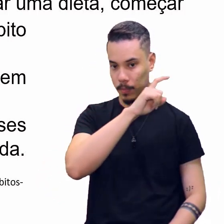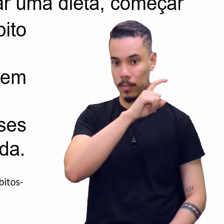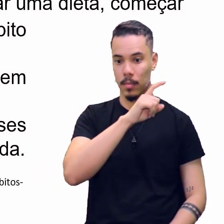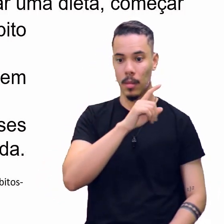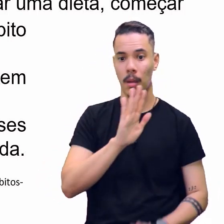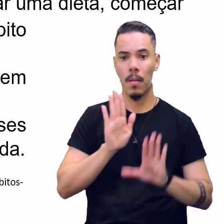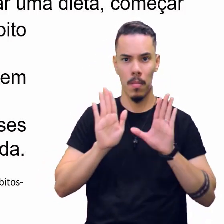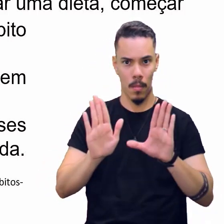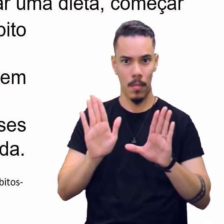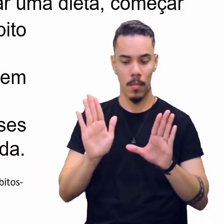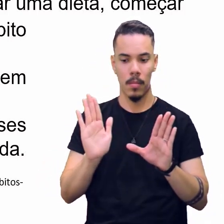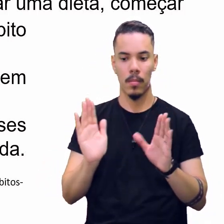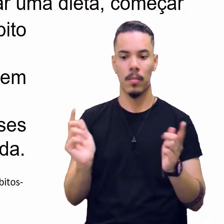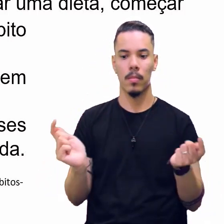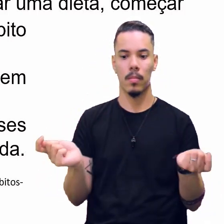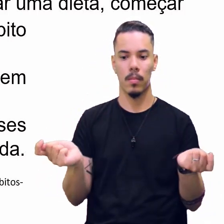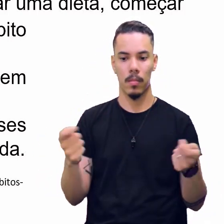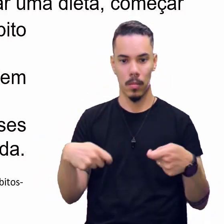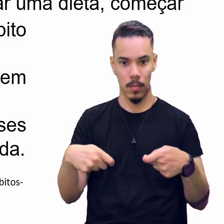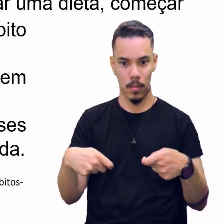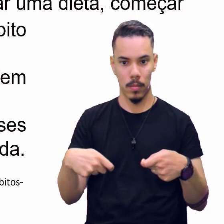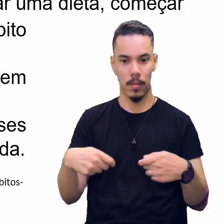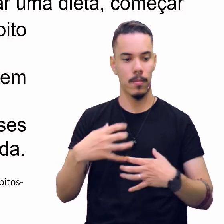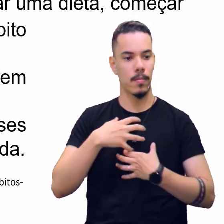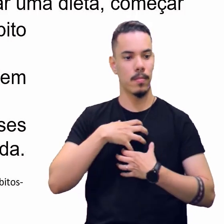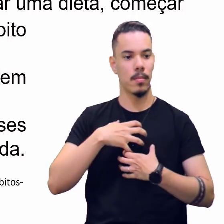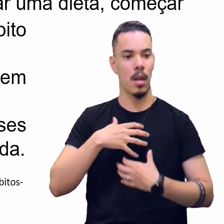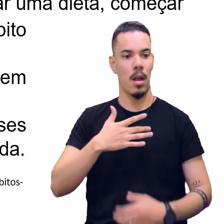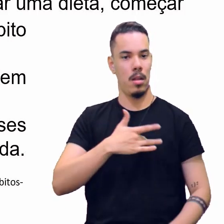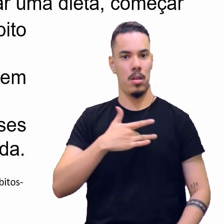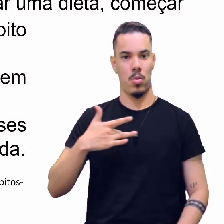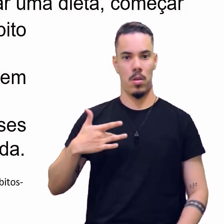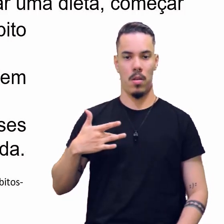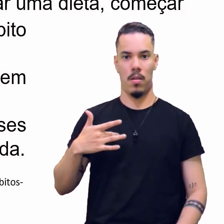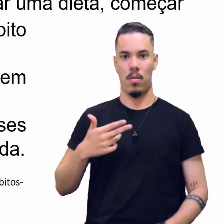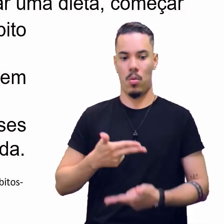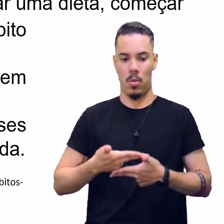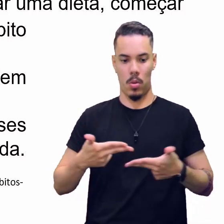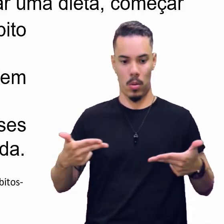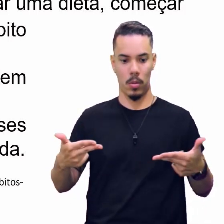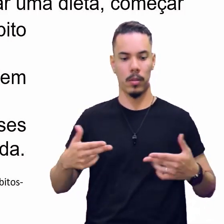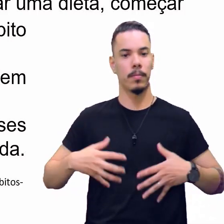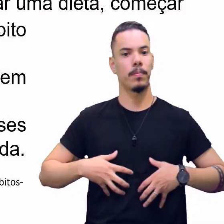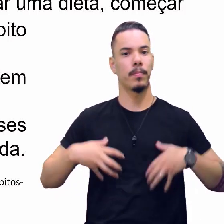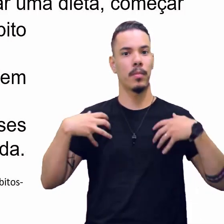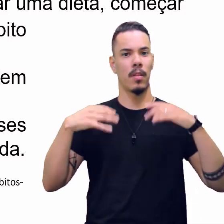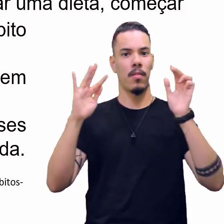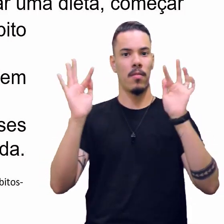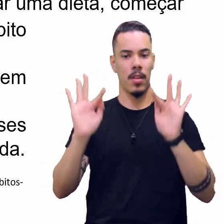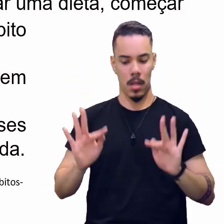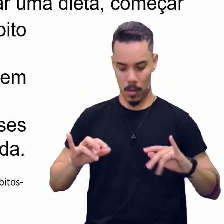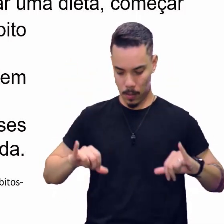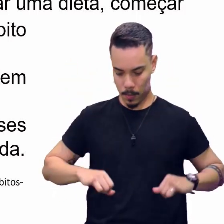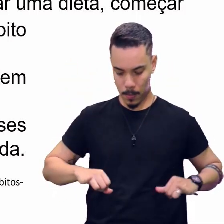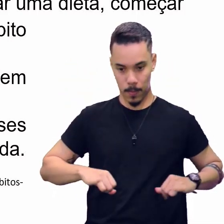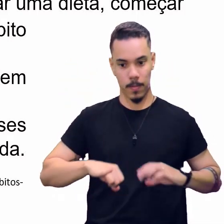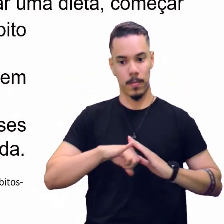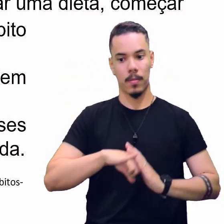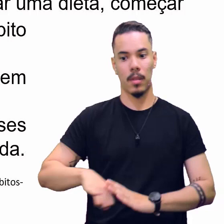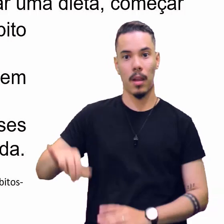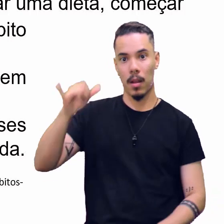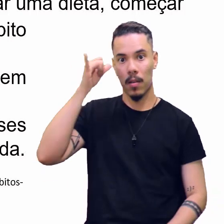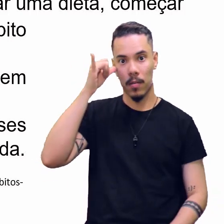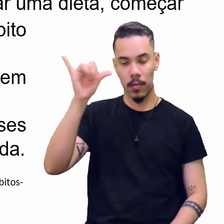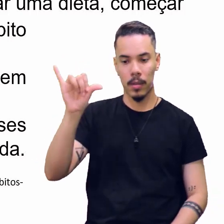Mas é possível ter hábitos saudáveis e ser mais feliz sem sofrimento. Para